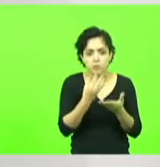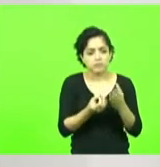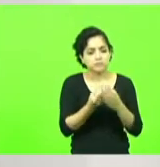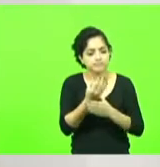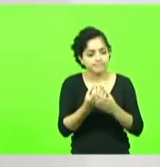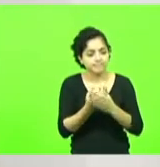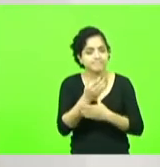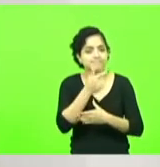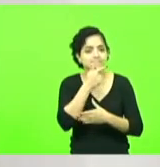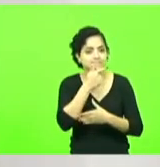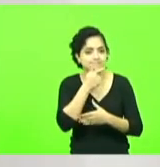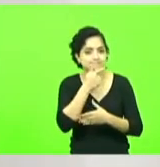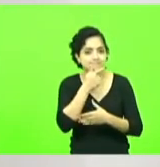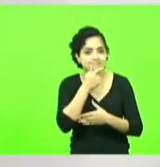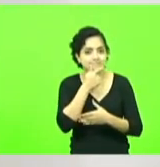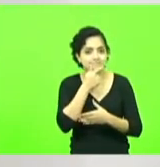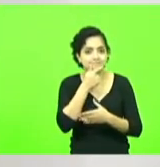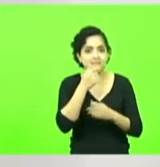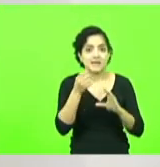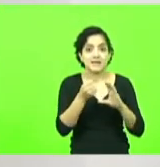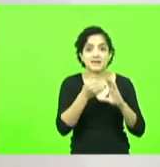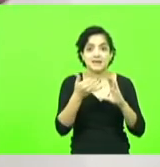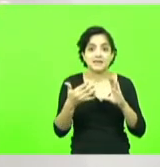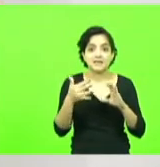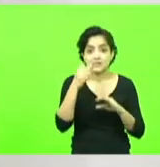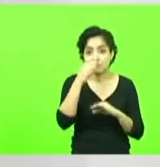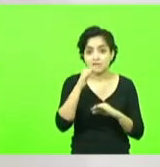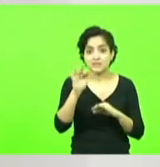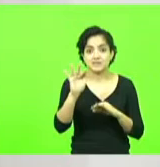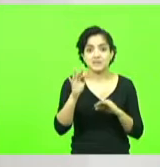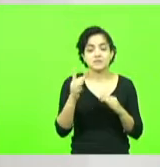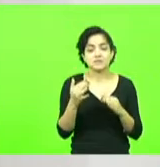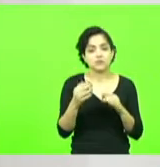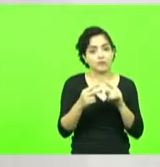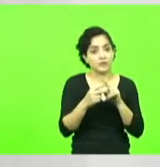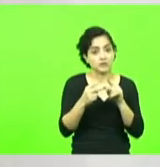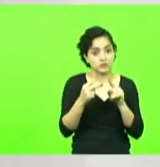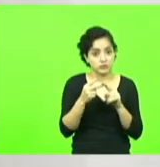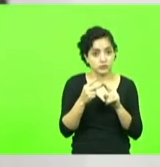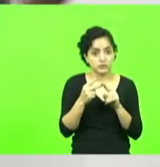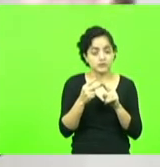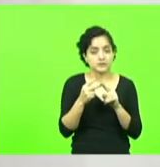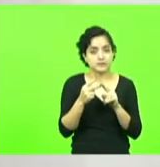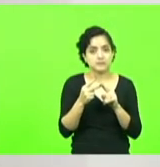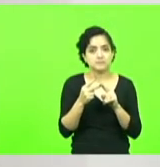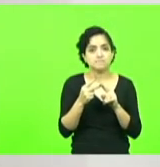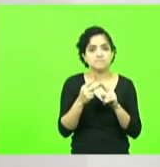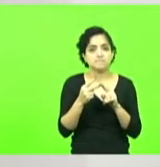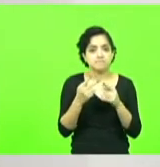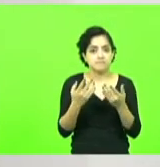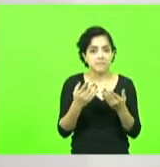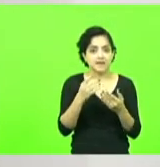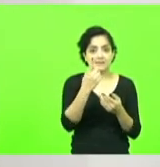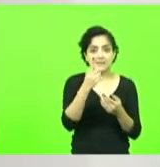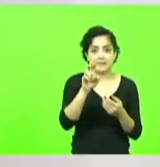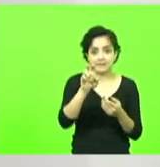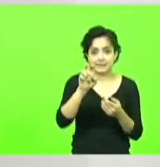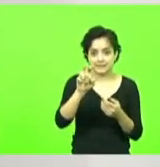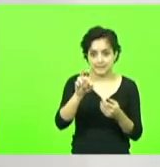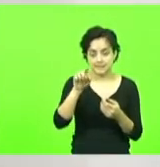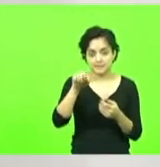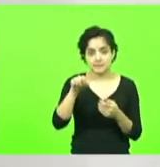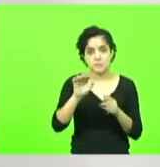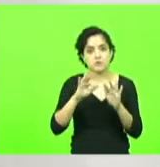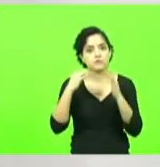características francesas mas isso eu estou falando de dois no universo de 15 mil famílias em Santa Catarina